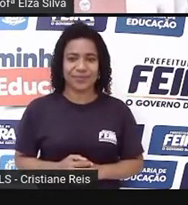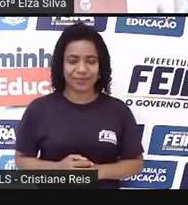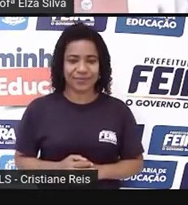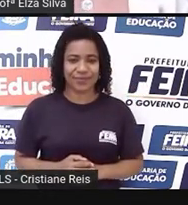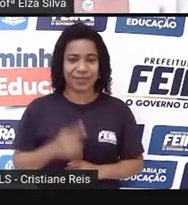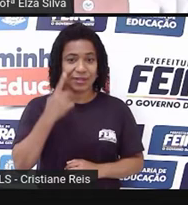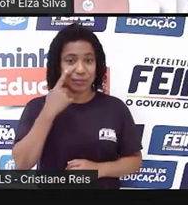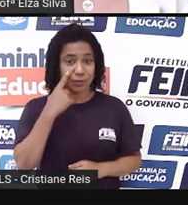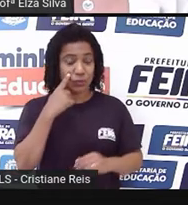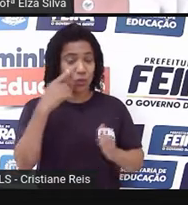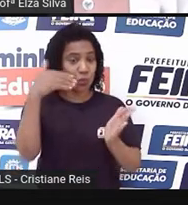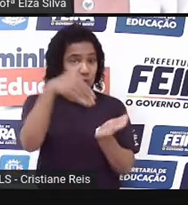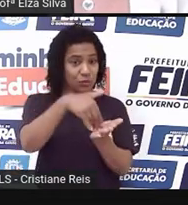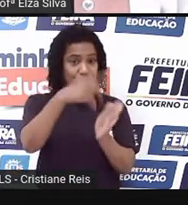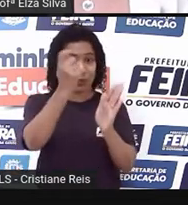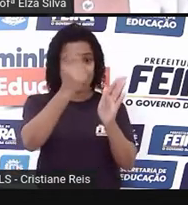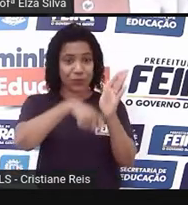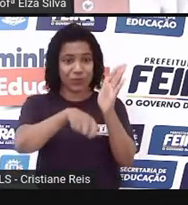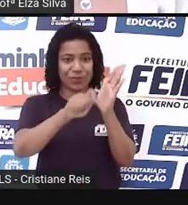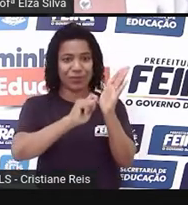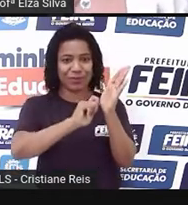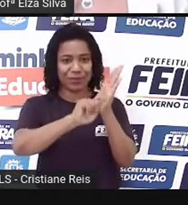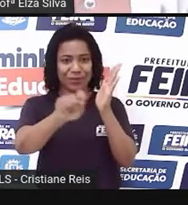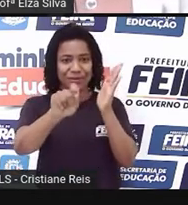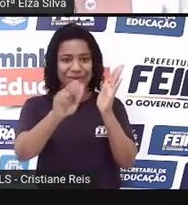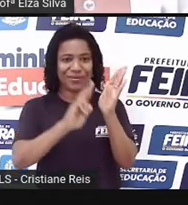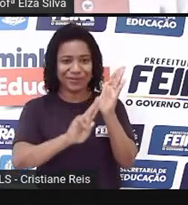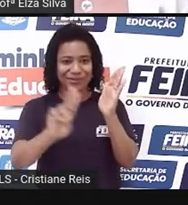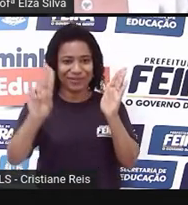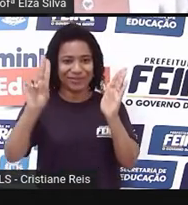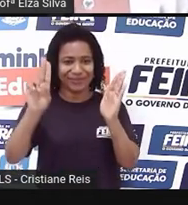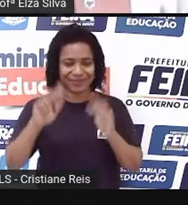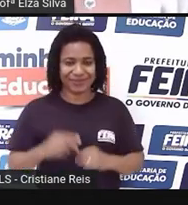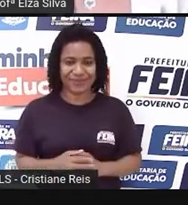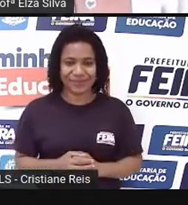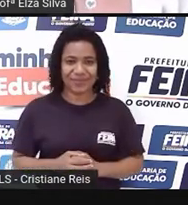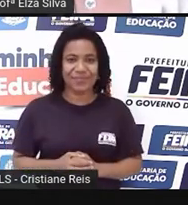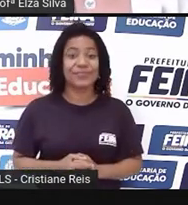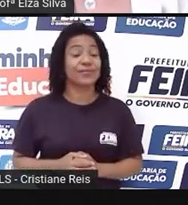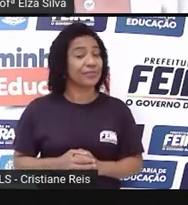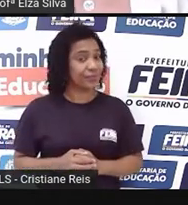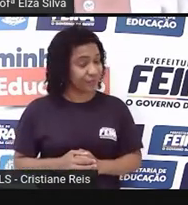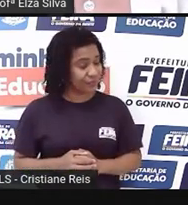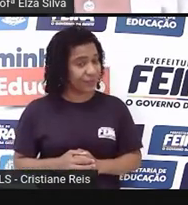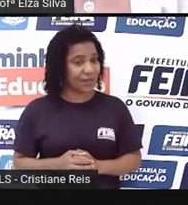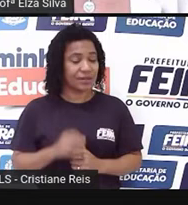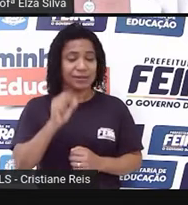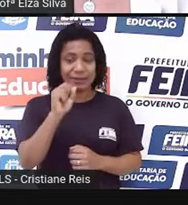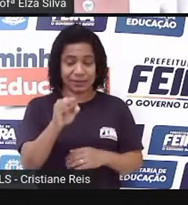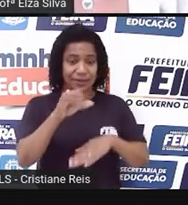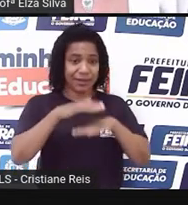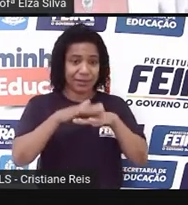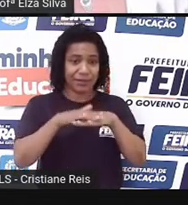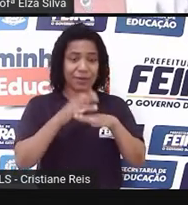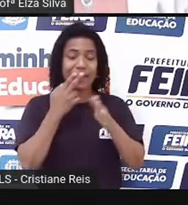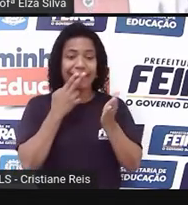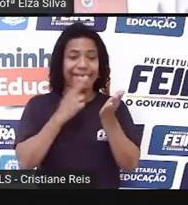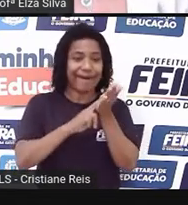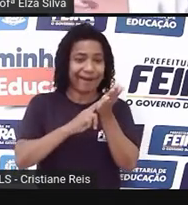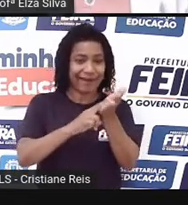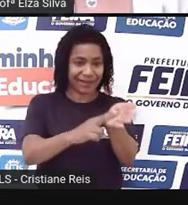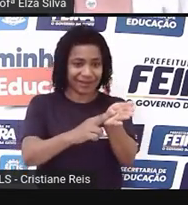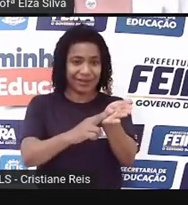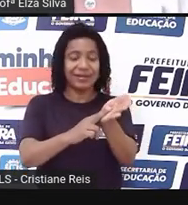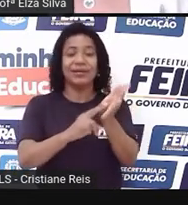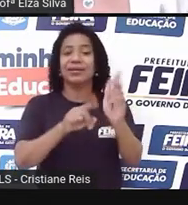a assinatura. E por fim, aquela dica que eu dei, caso você escreva a sua carta, e de repente,